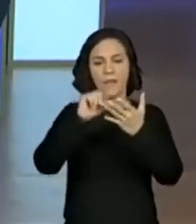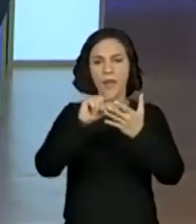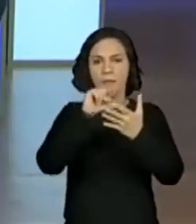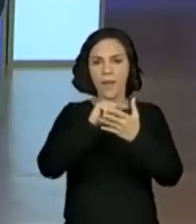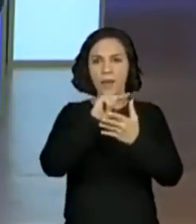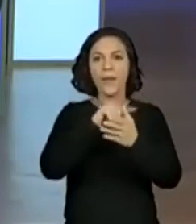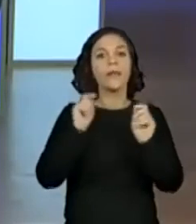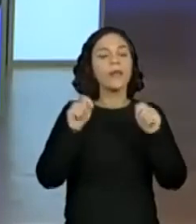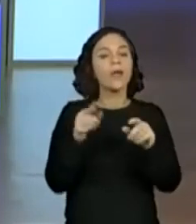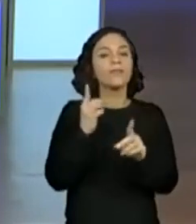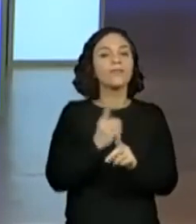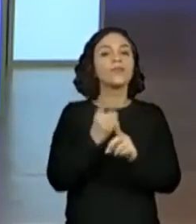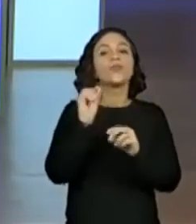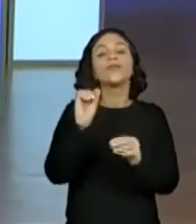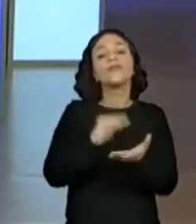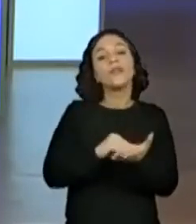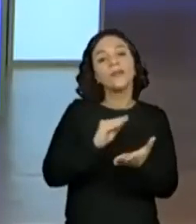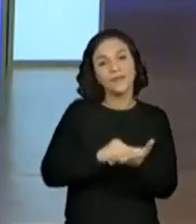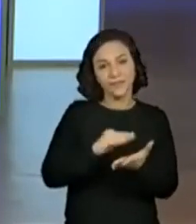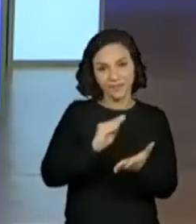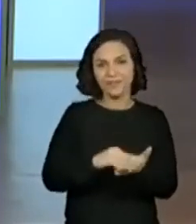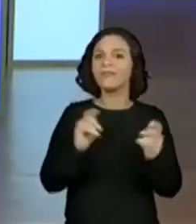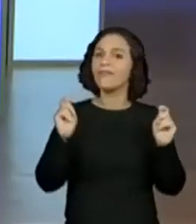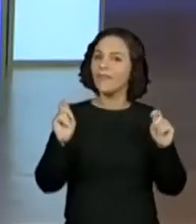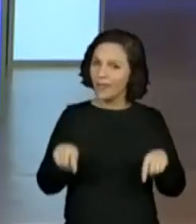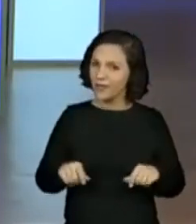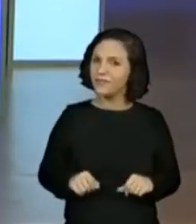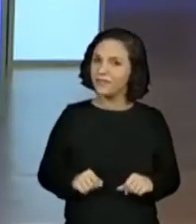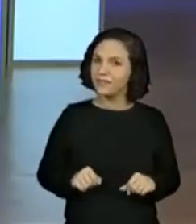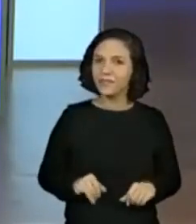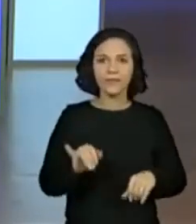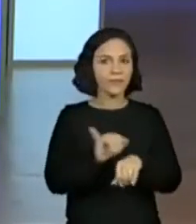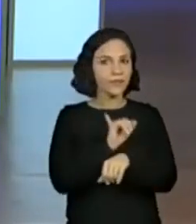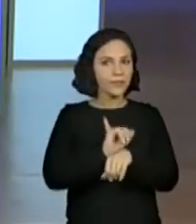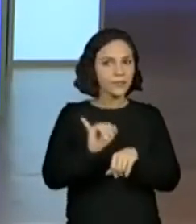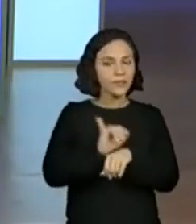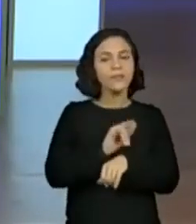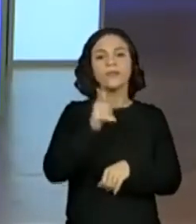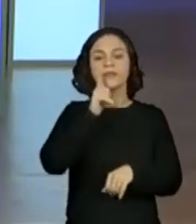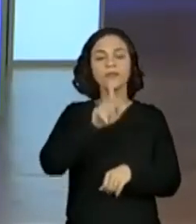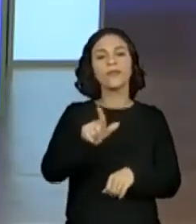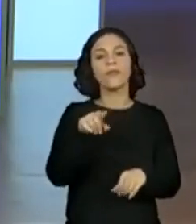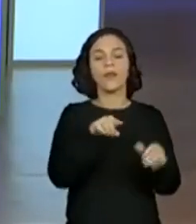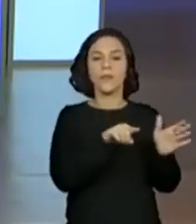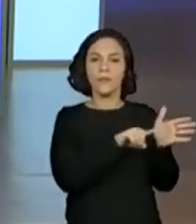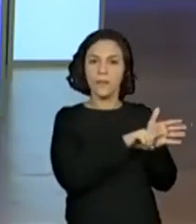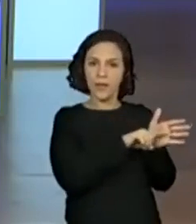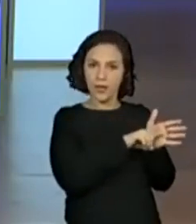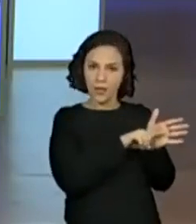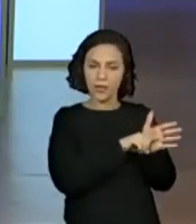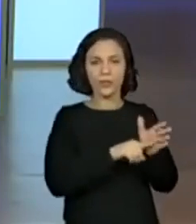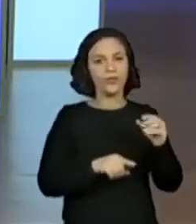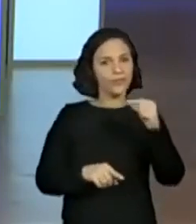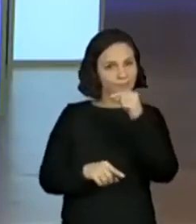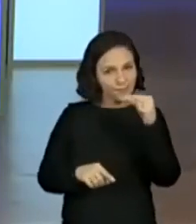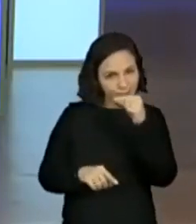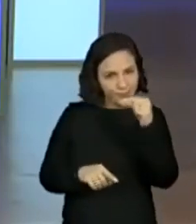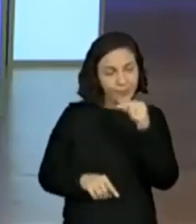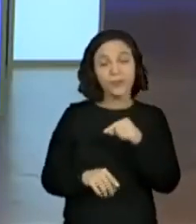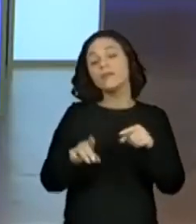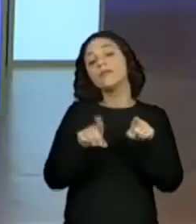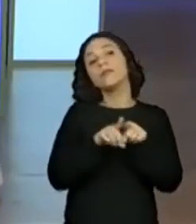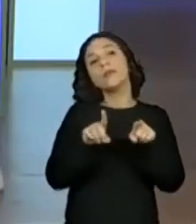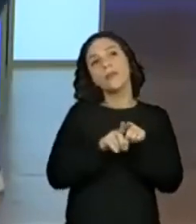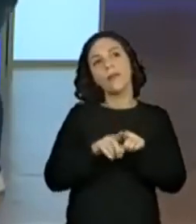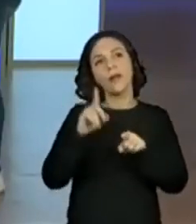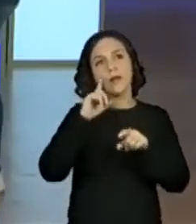que falta, né? Para chegar. Dá para fazer com certeza a subtração, mas também dá para ir aqui no quadro. Acho que